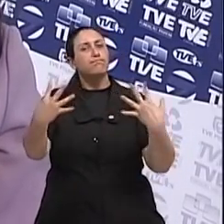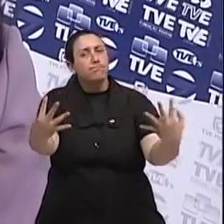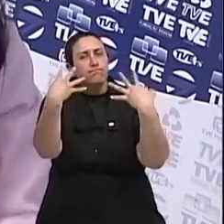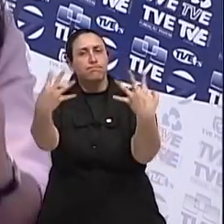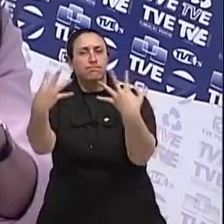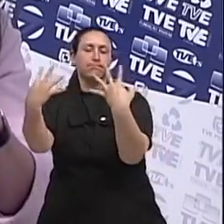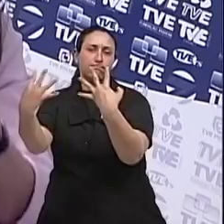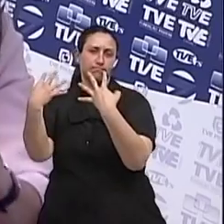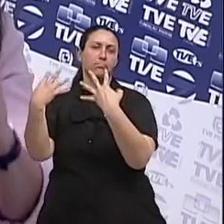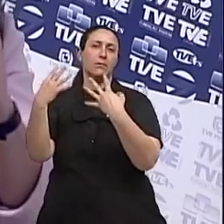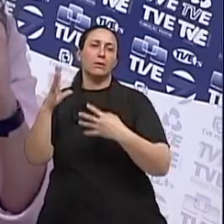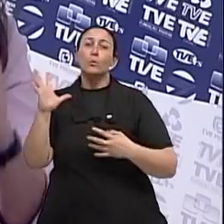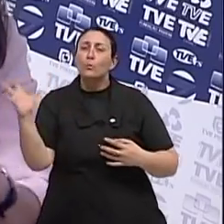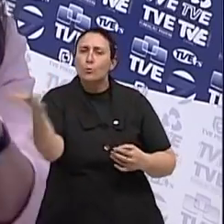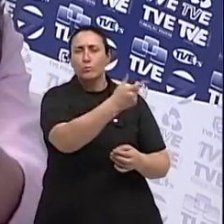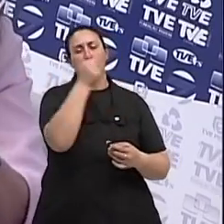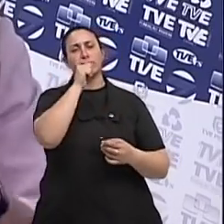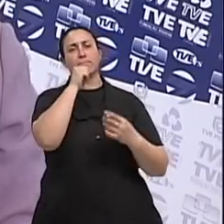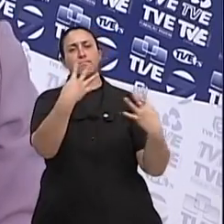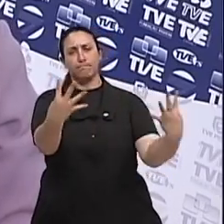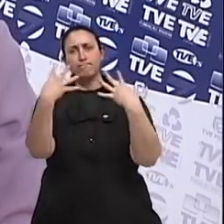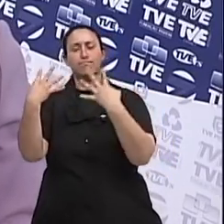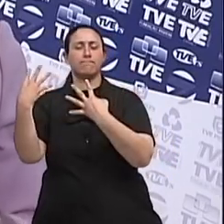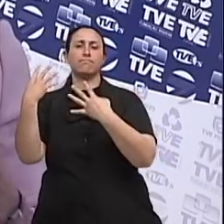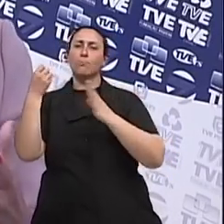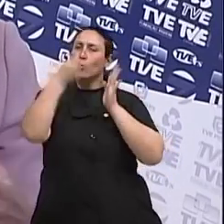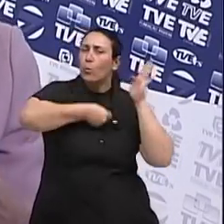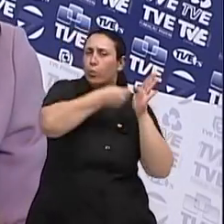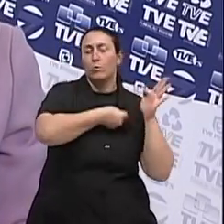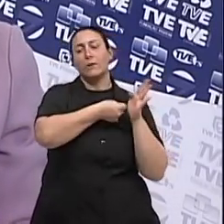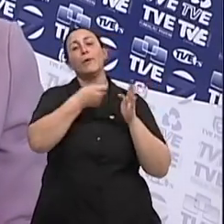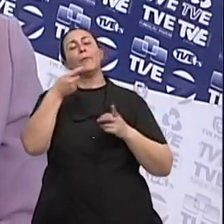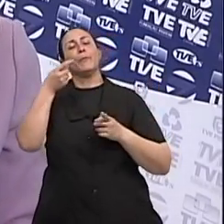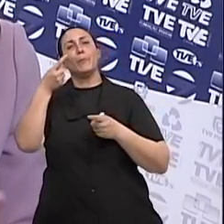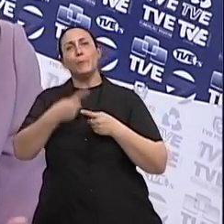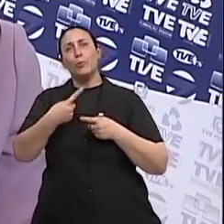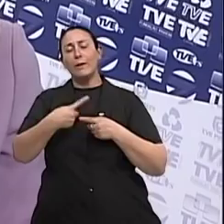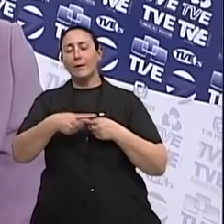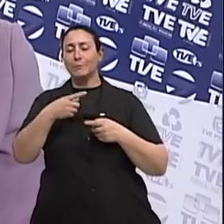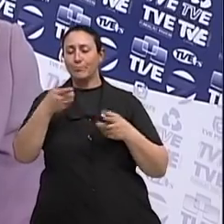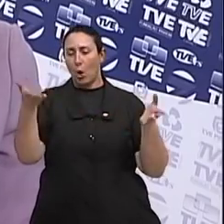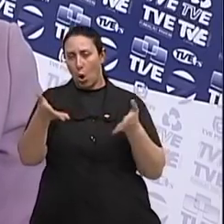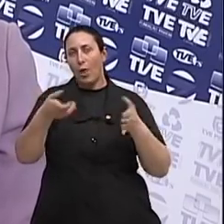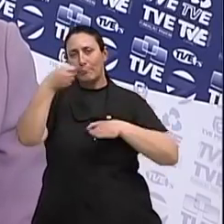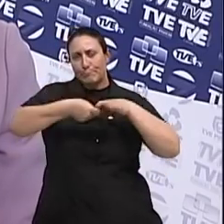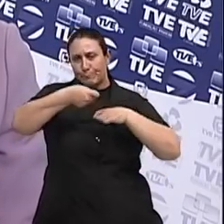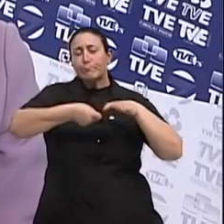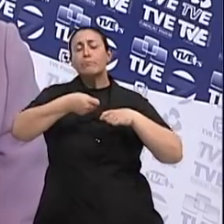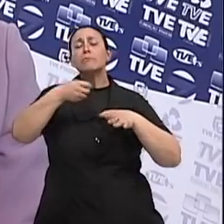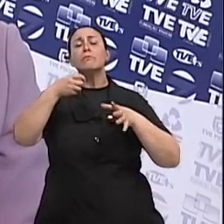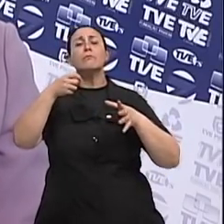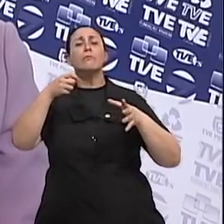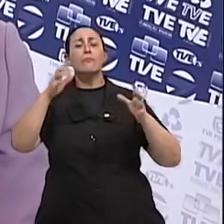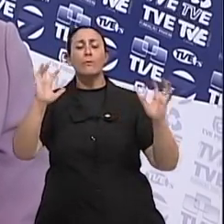as mulheres, para a luta, as batalhadoras. Nós lançamos a campanha esse ano